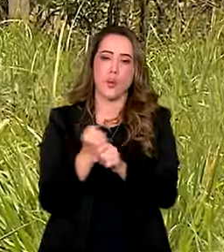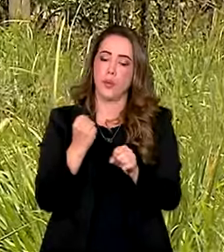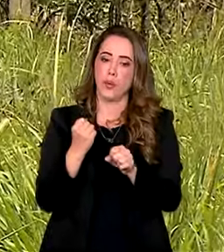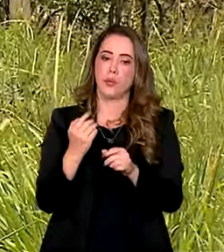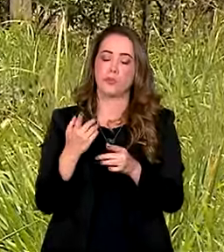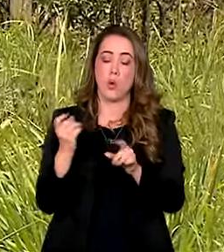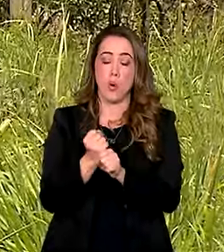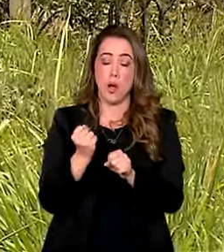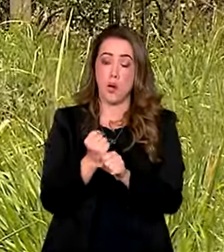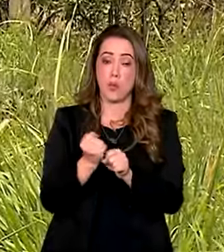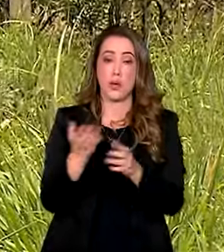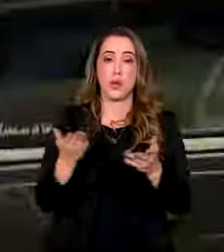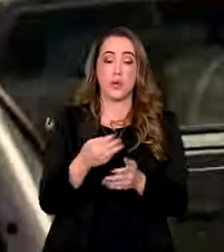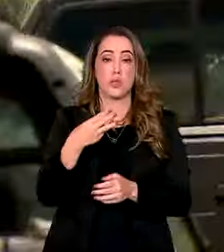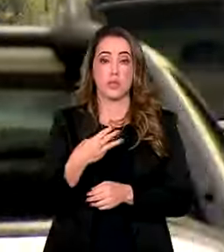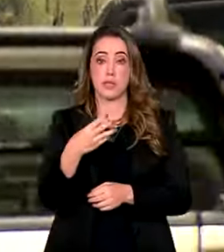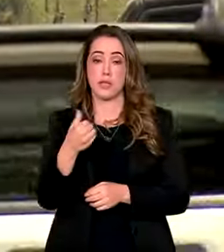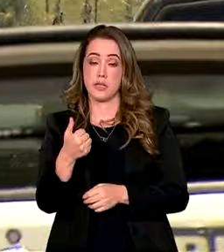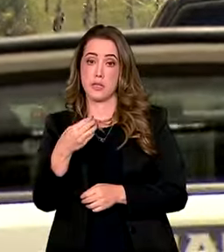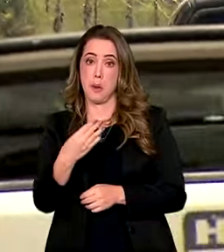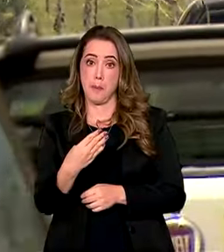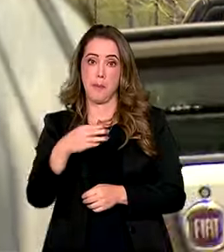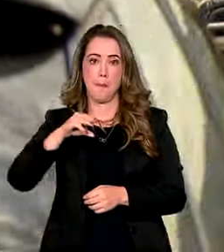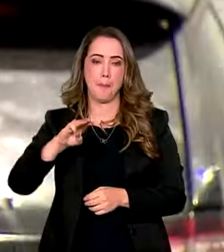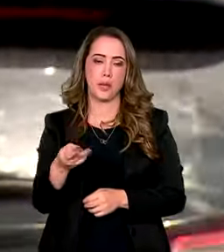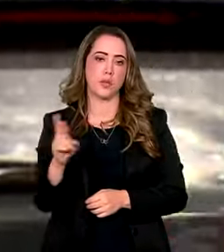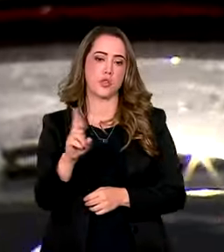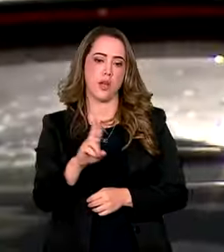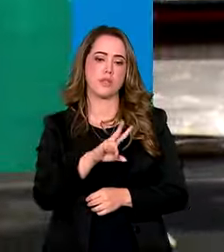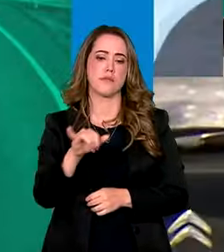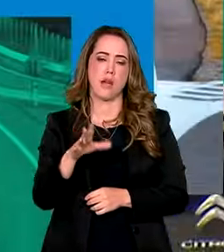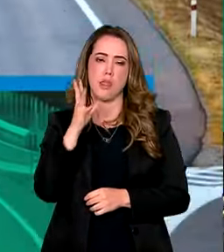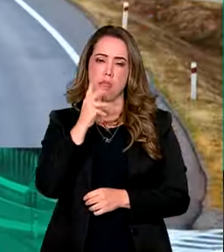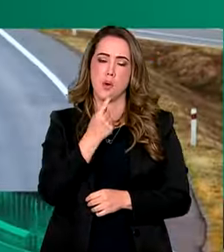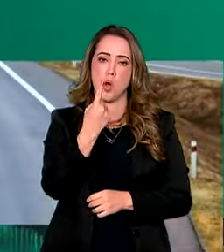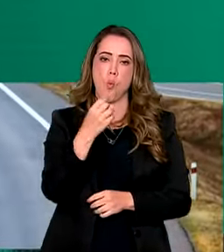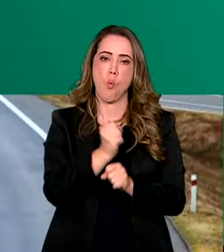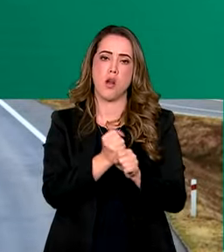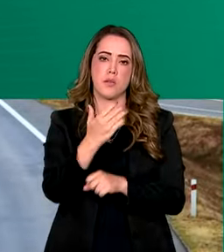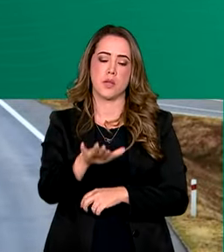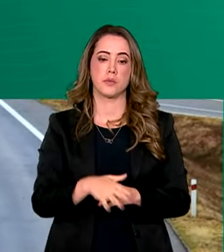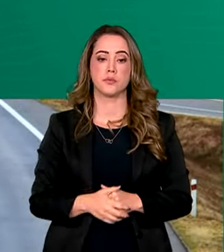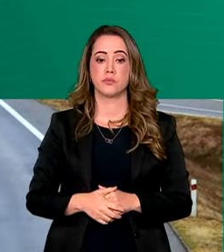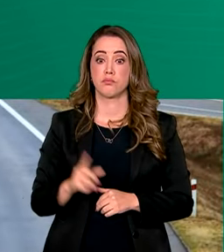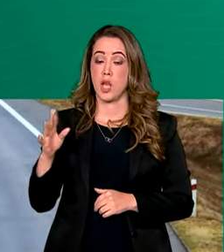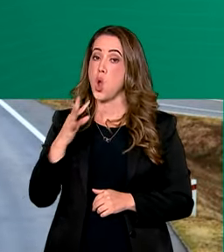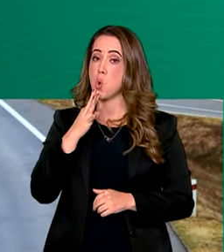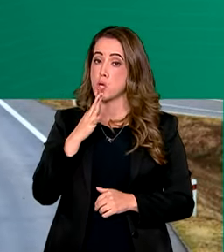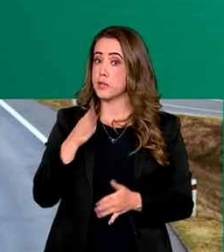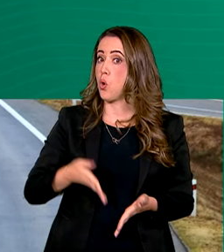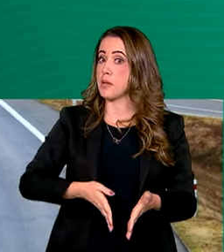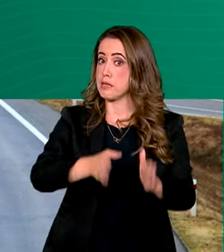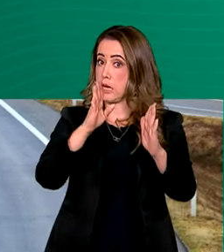314 milhões e deverá demorar um ano e meio para ficar pronta. Conhecida como a Rodovia da